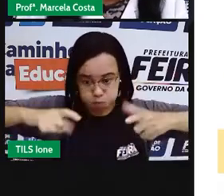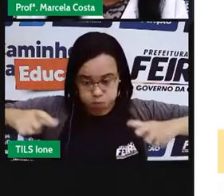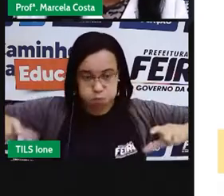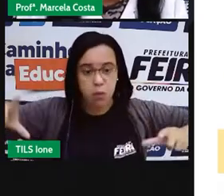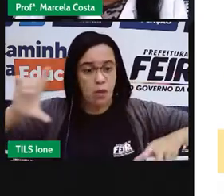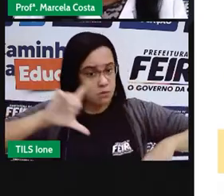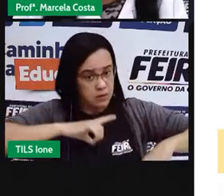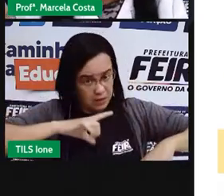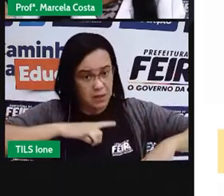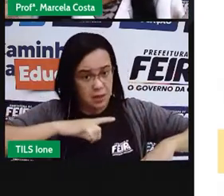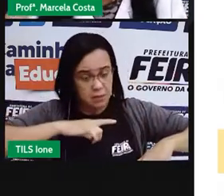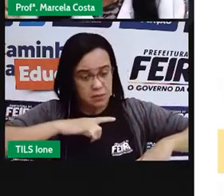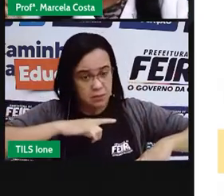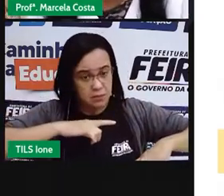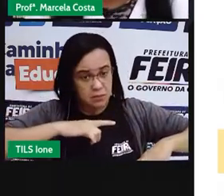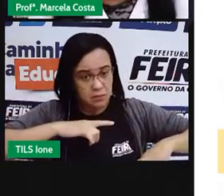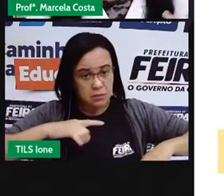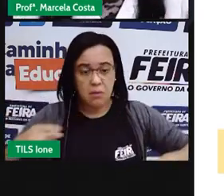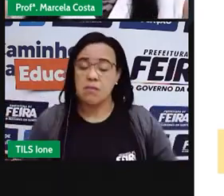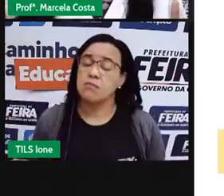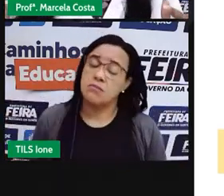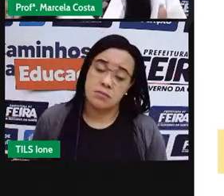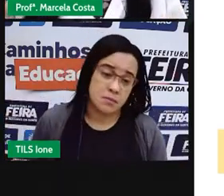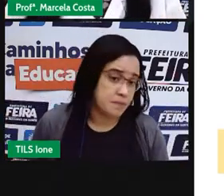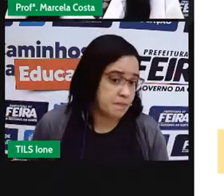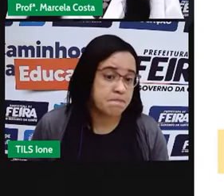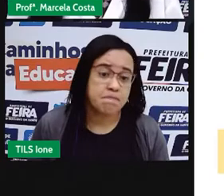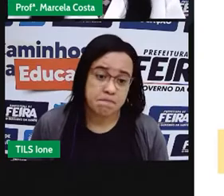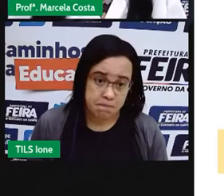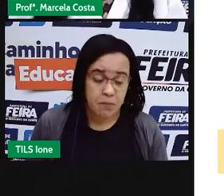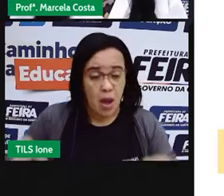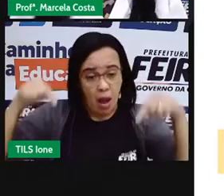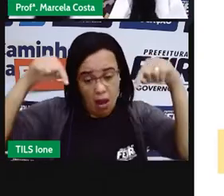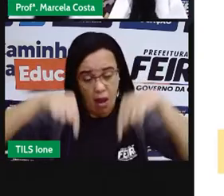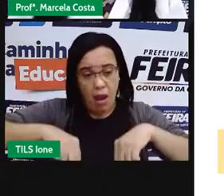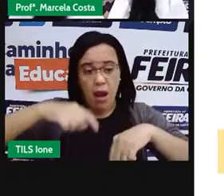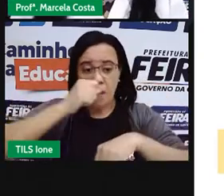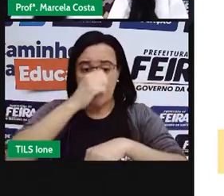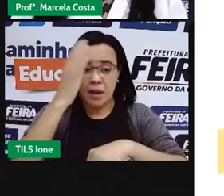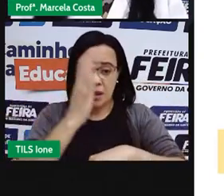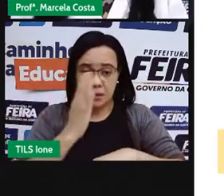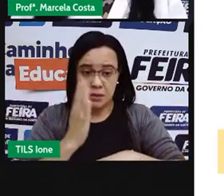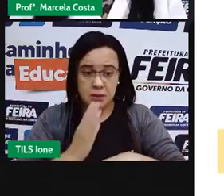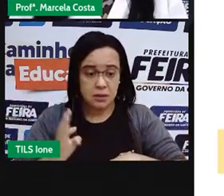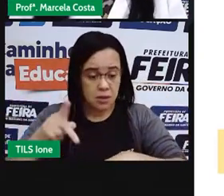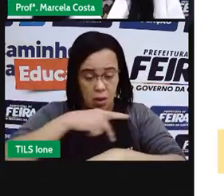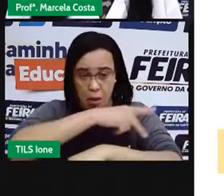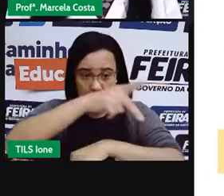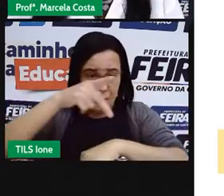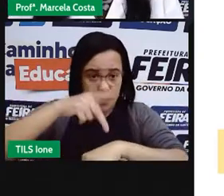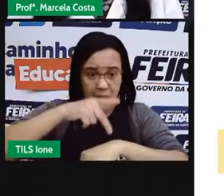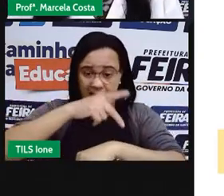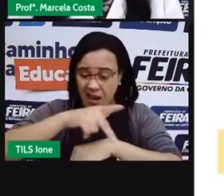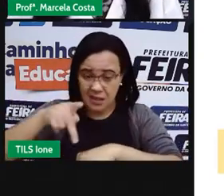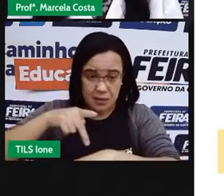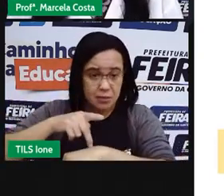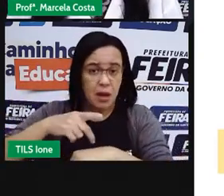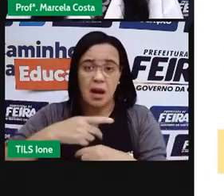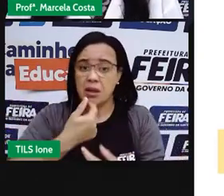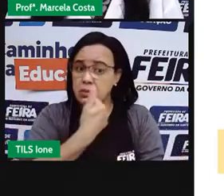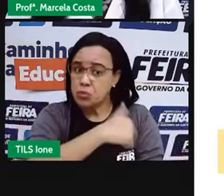do mundo, inclusive lugares aqui do nosso país, que tem muita dificuldade de acesso à água,